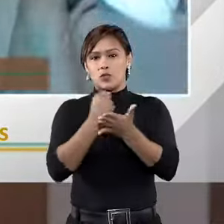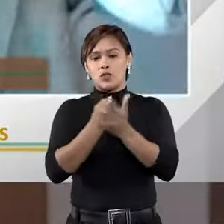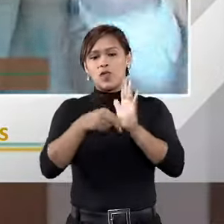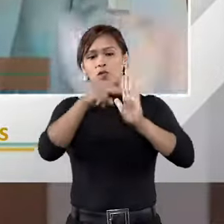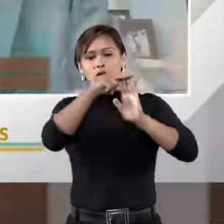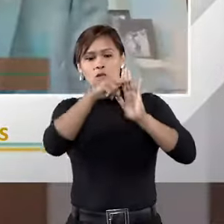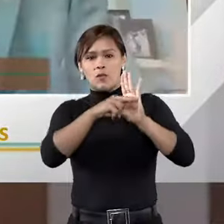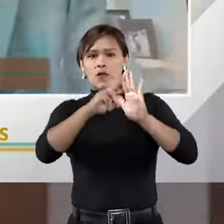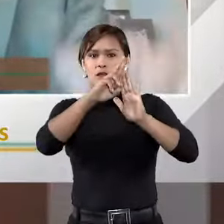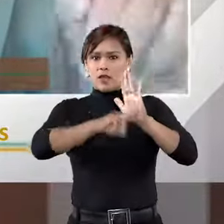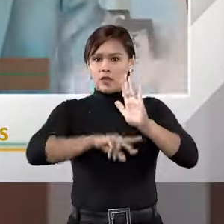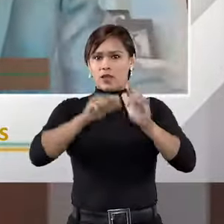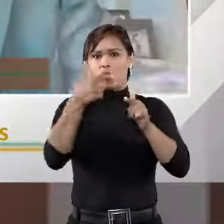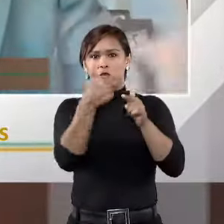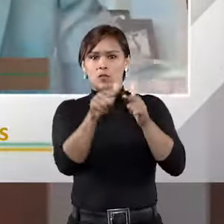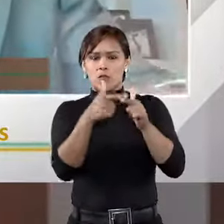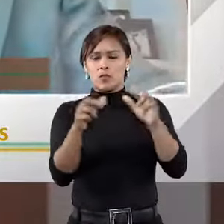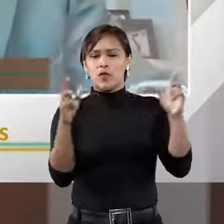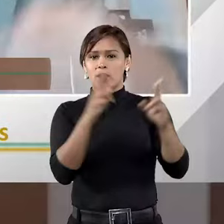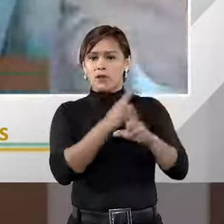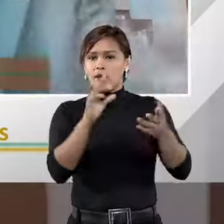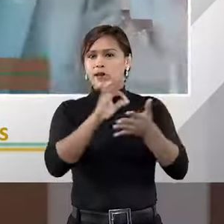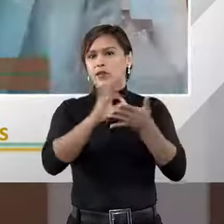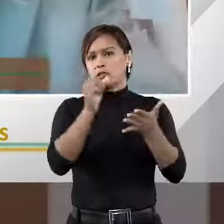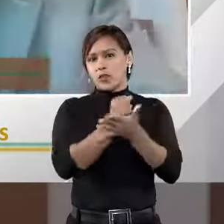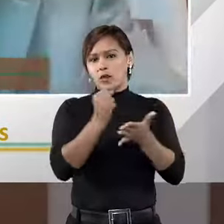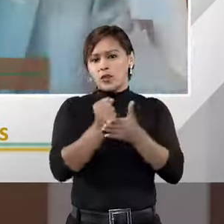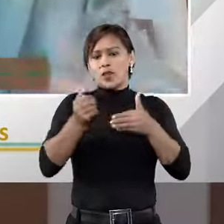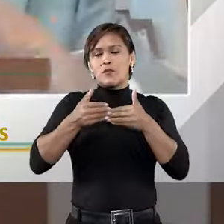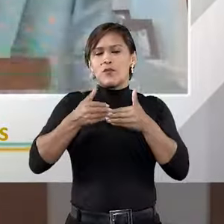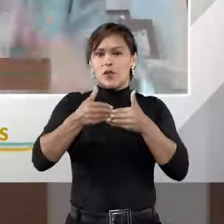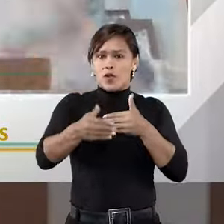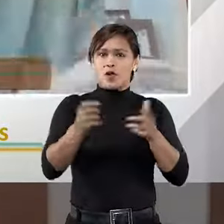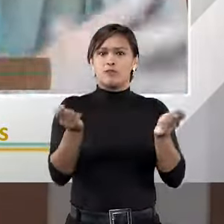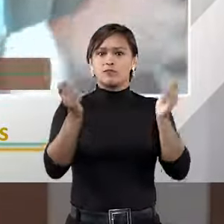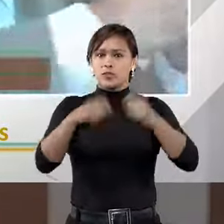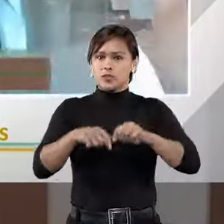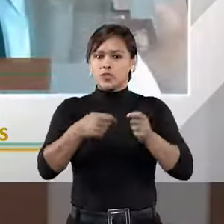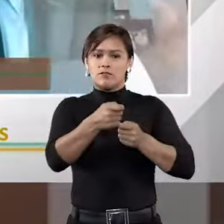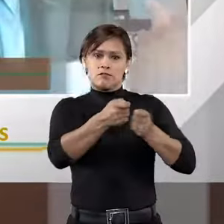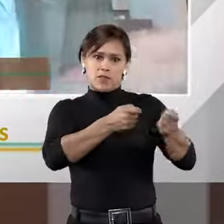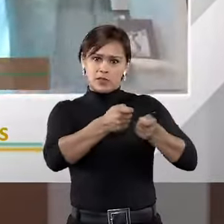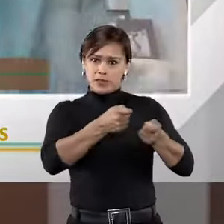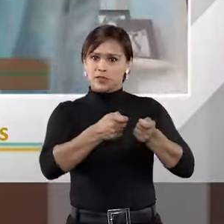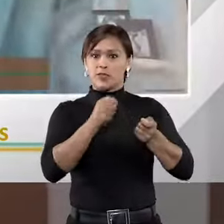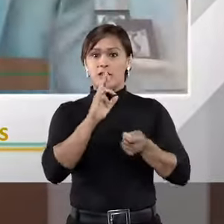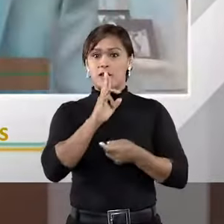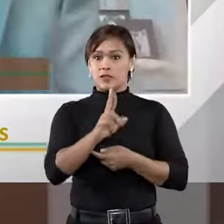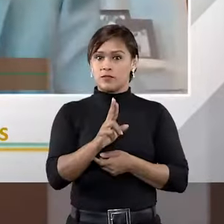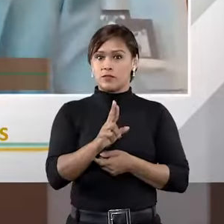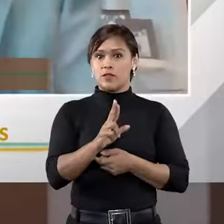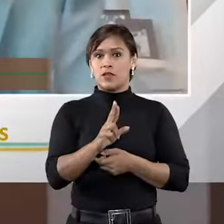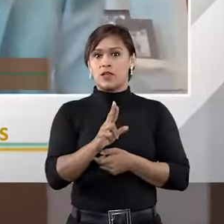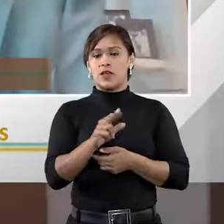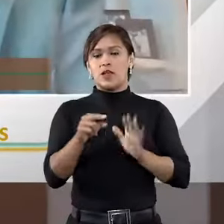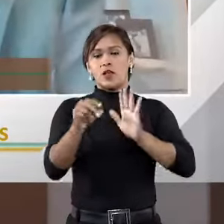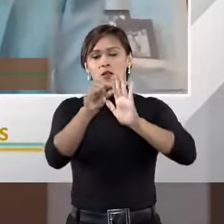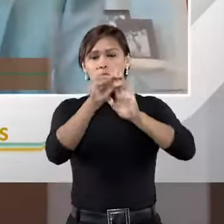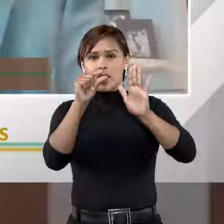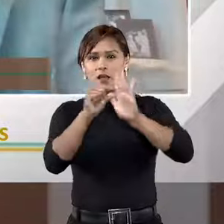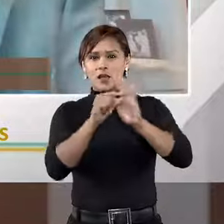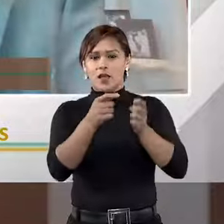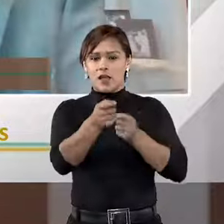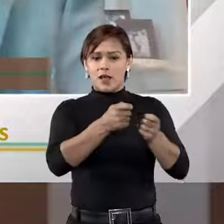cláusula. Os litígios relativos a esse contrato, decorrentes desse contrato, serão resolvidos por arbitragem. Isso é o que a gente chama de uma cláusula